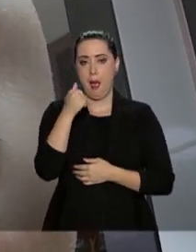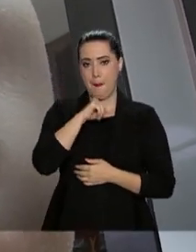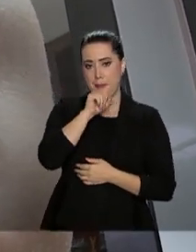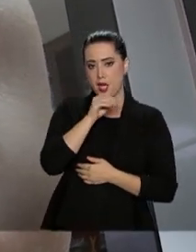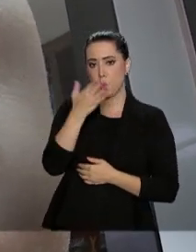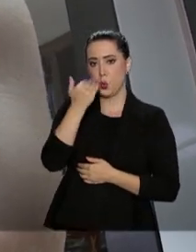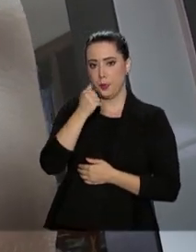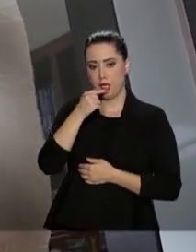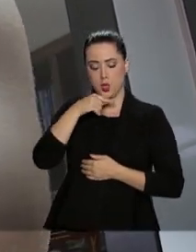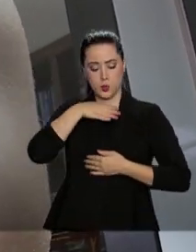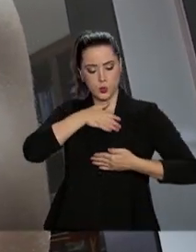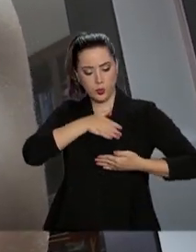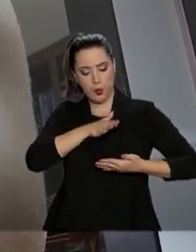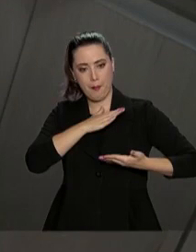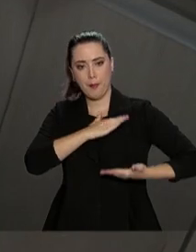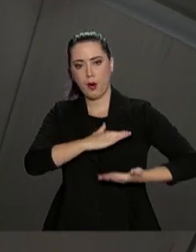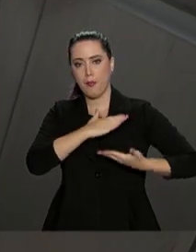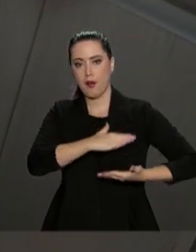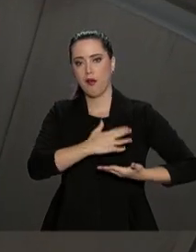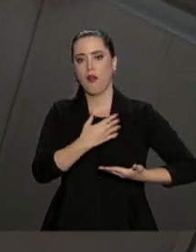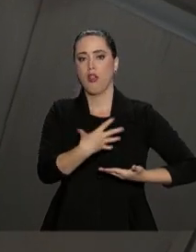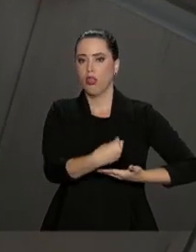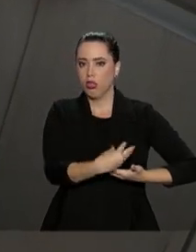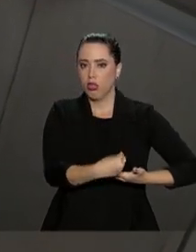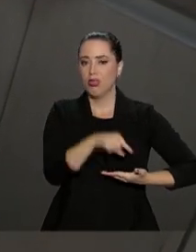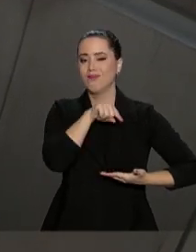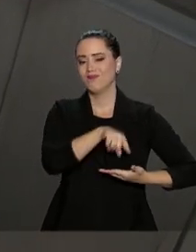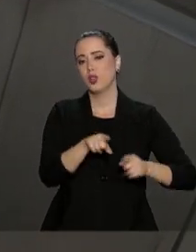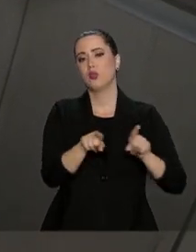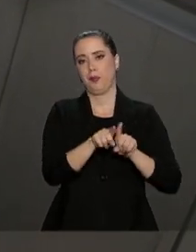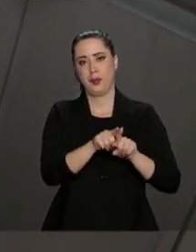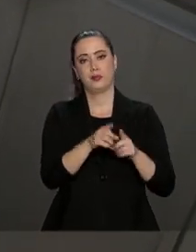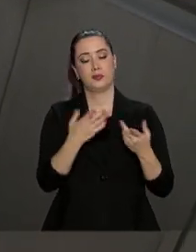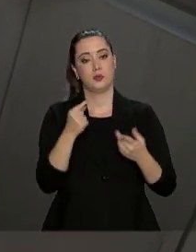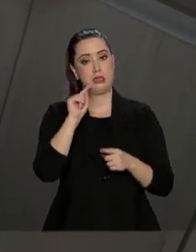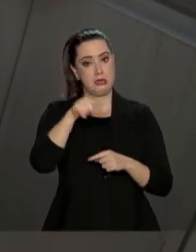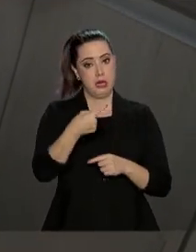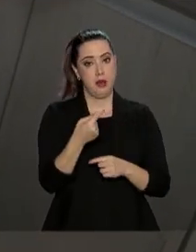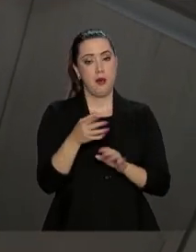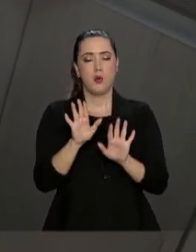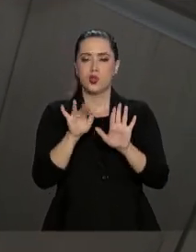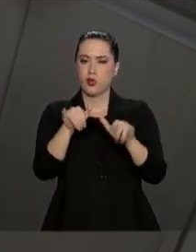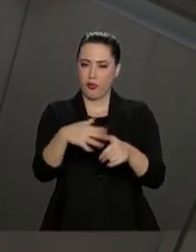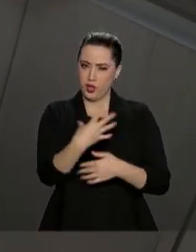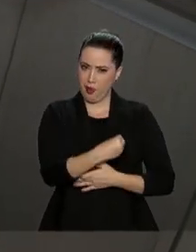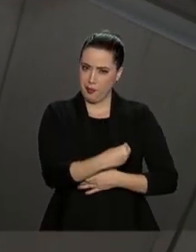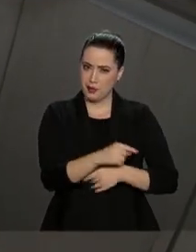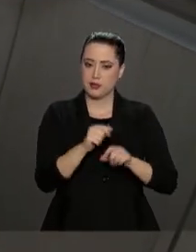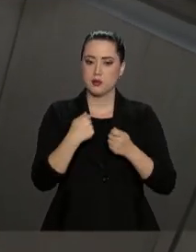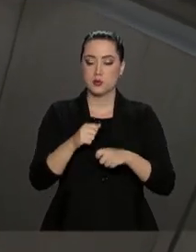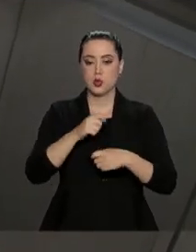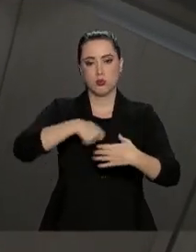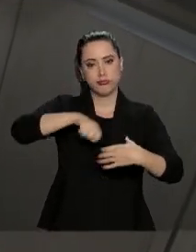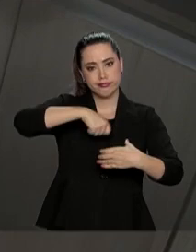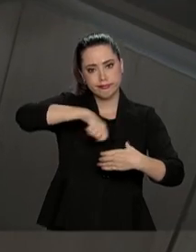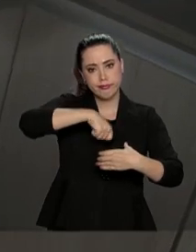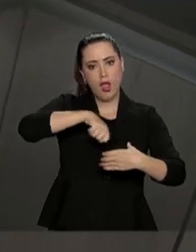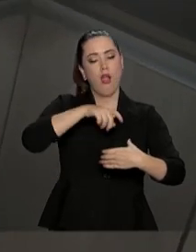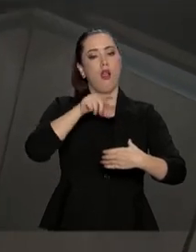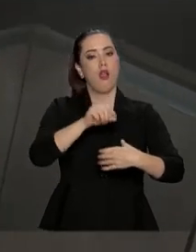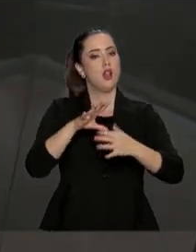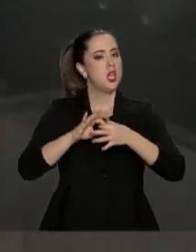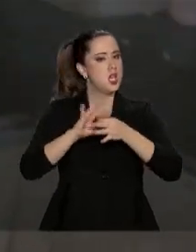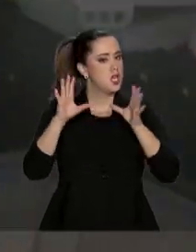beber através do leite materno. Depois, quando já não amamentava mais, teve que introduzir uma fórmula livre de